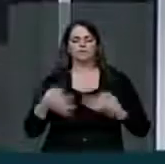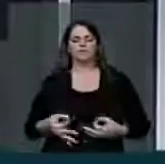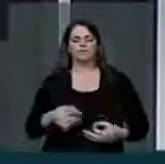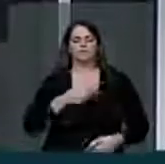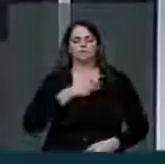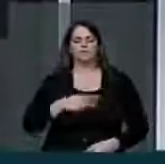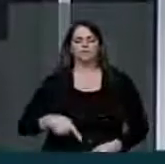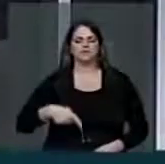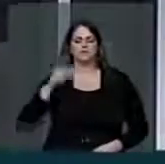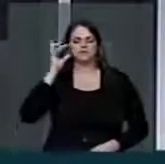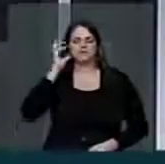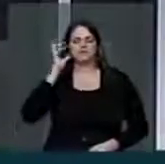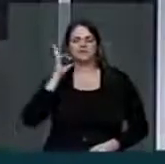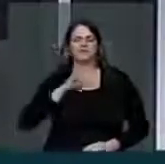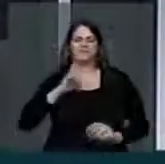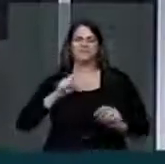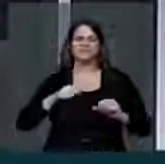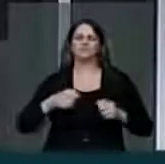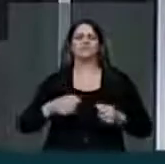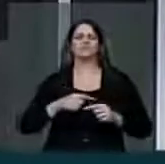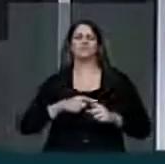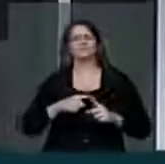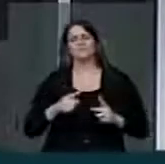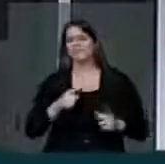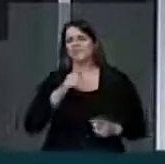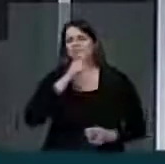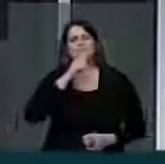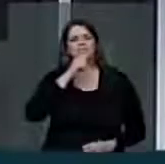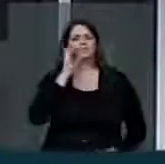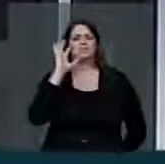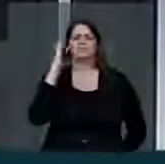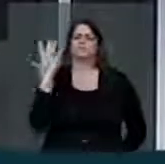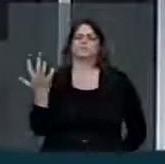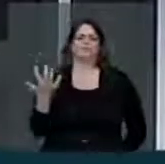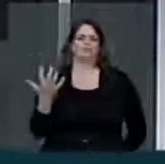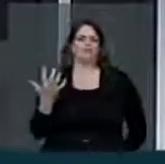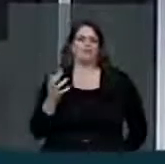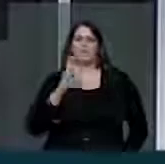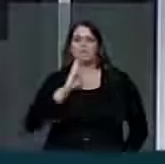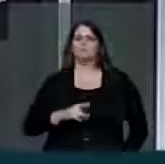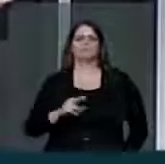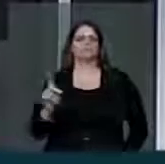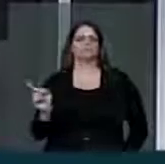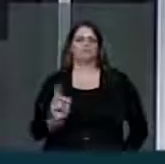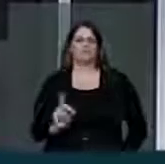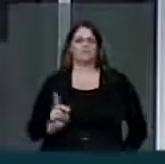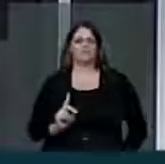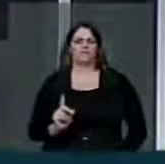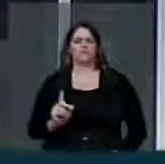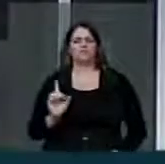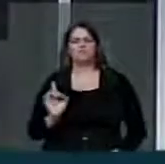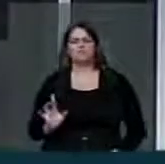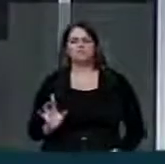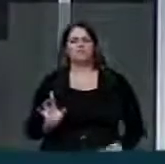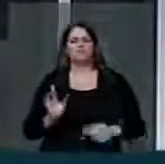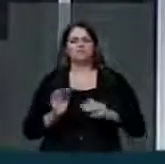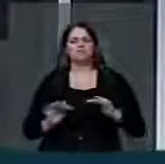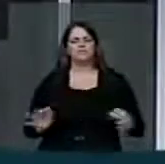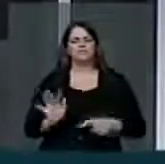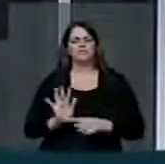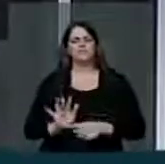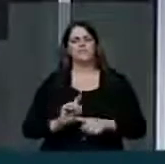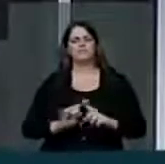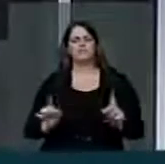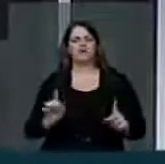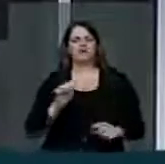república está fazendo um esforço, mas um esforço que não é a solução. Ela está fazendo um esforço para socorrer os municípios, mas não é a